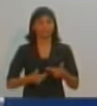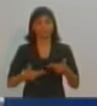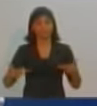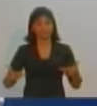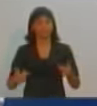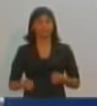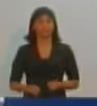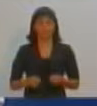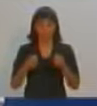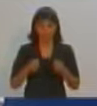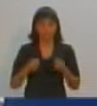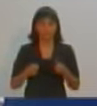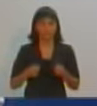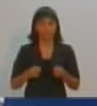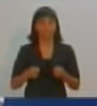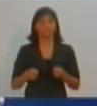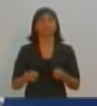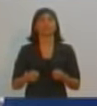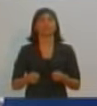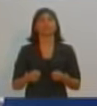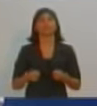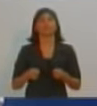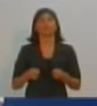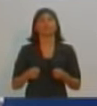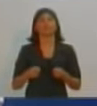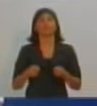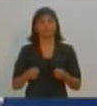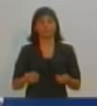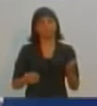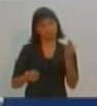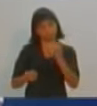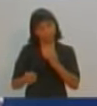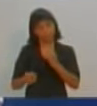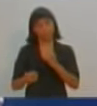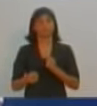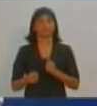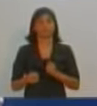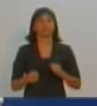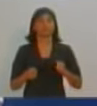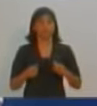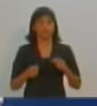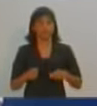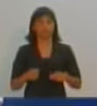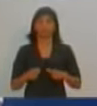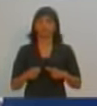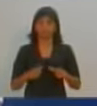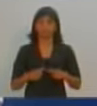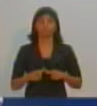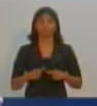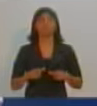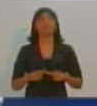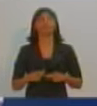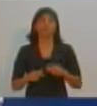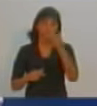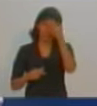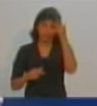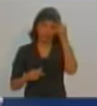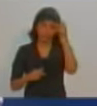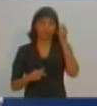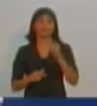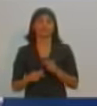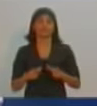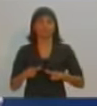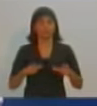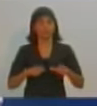E o que nós vamos garantir, vamos exigir que essas empresas tragam, pelo menos para os usuários de Presidente Prudente,